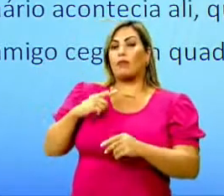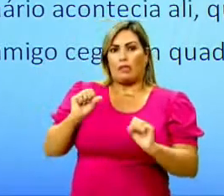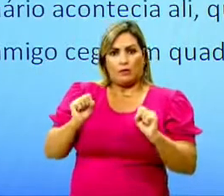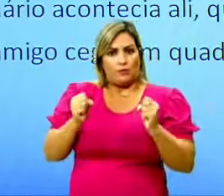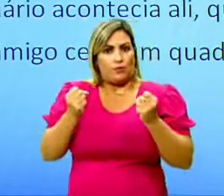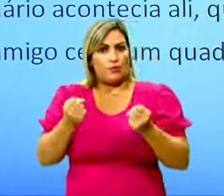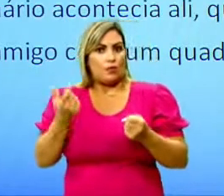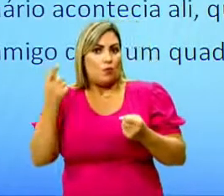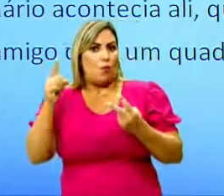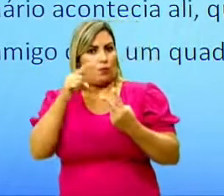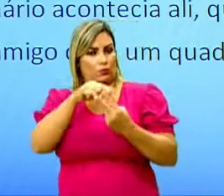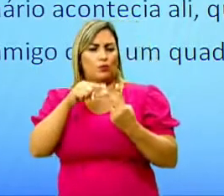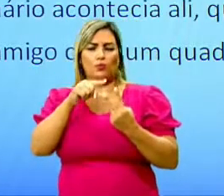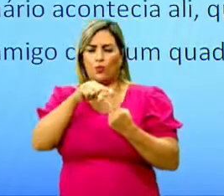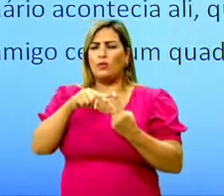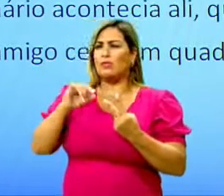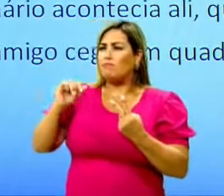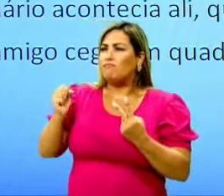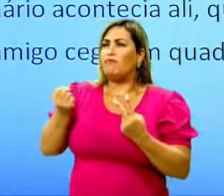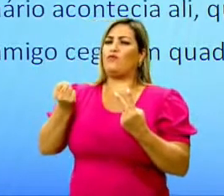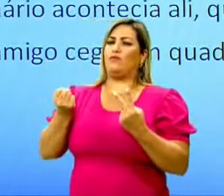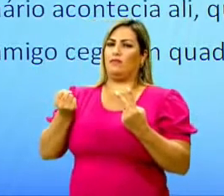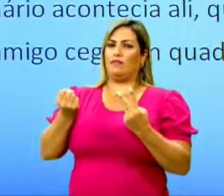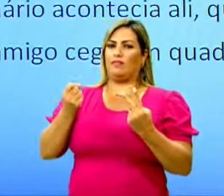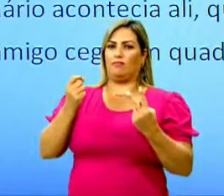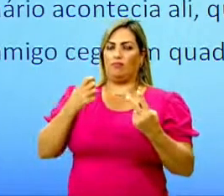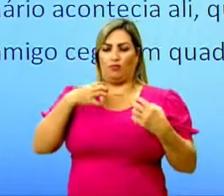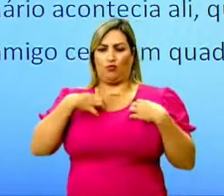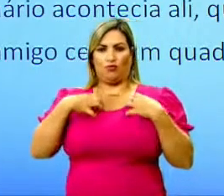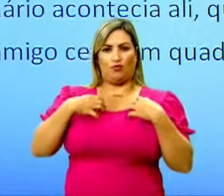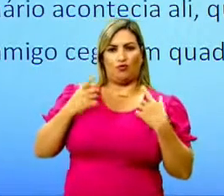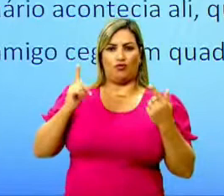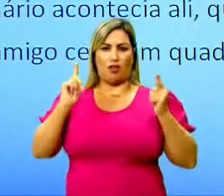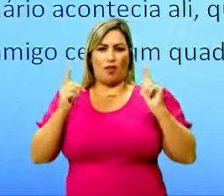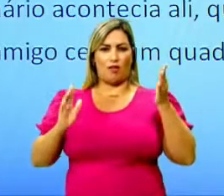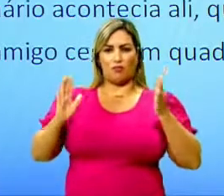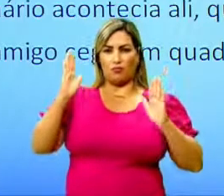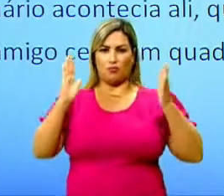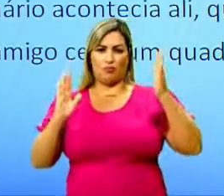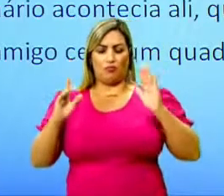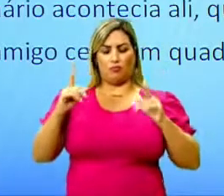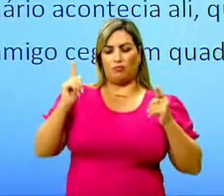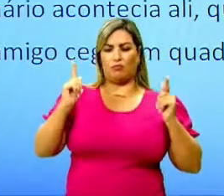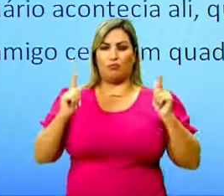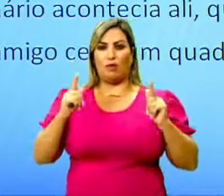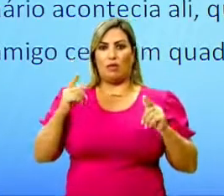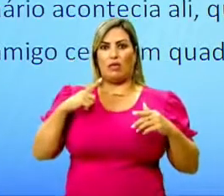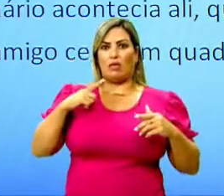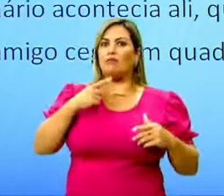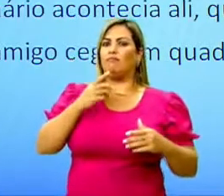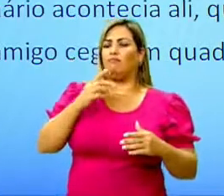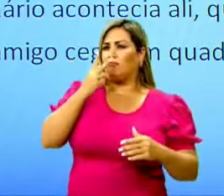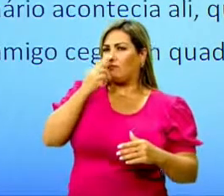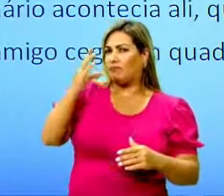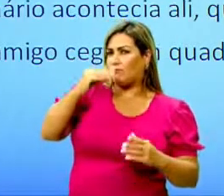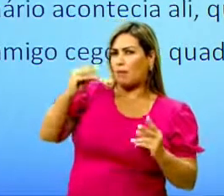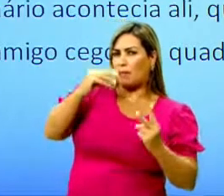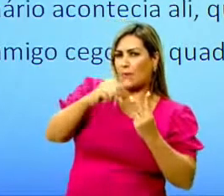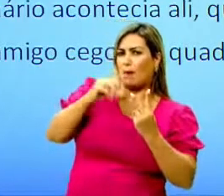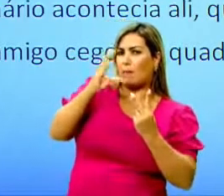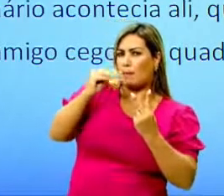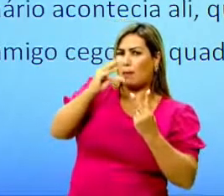do outro, traduzindo em gestos e eloquência quase murmurada. O que falava